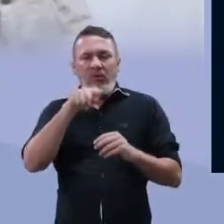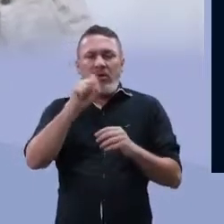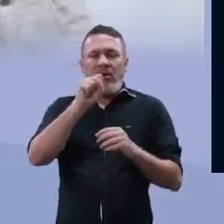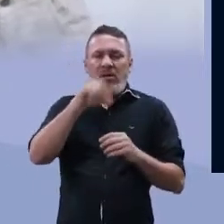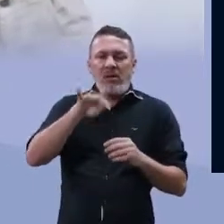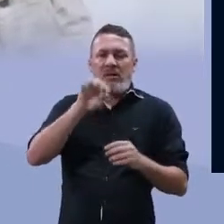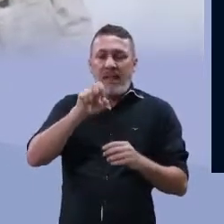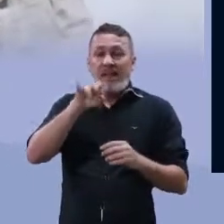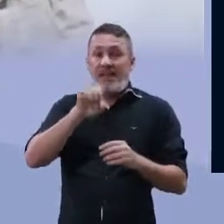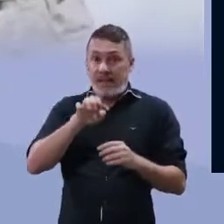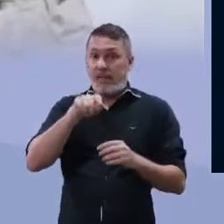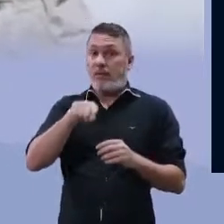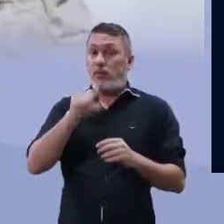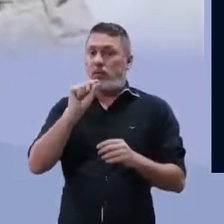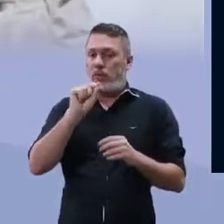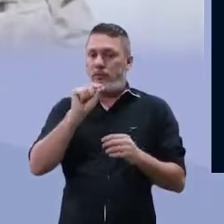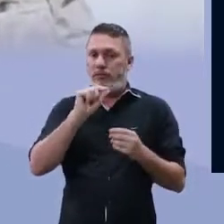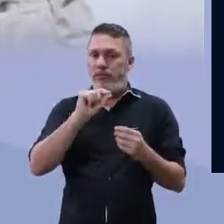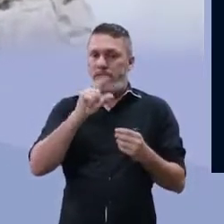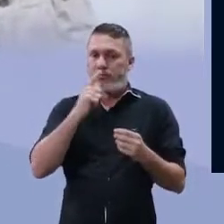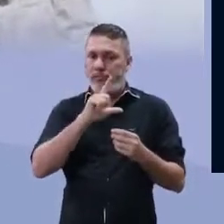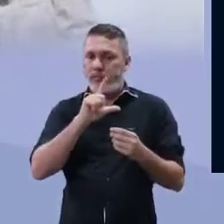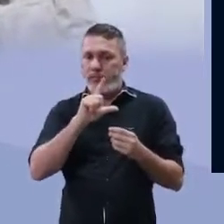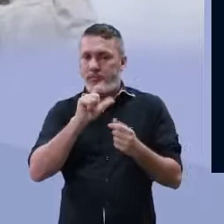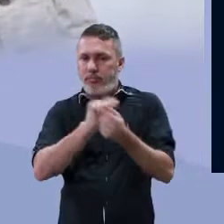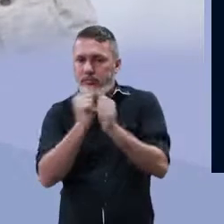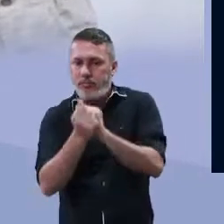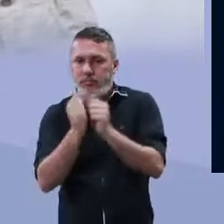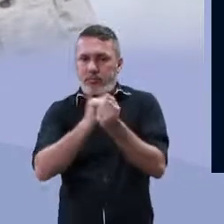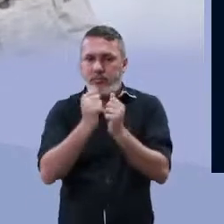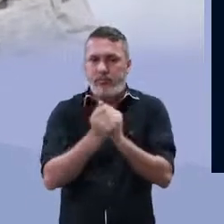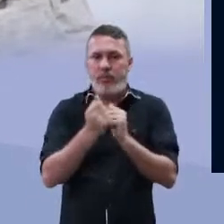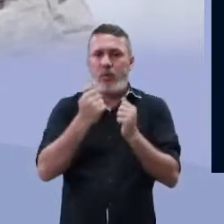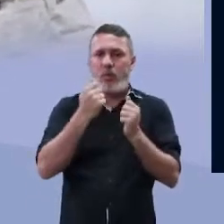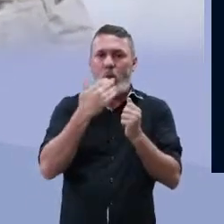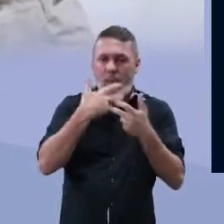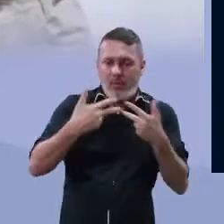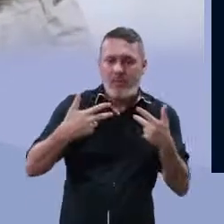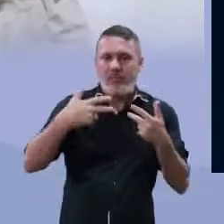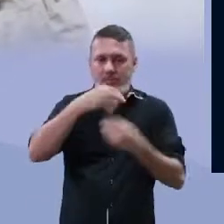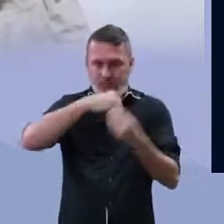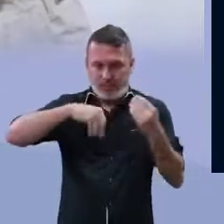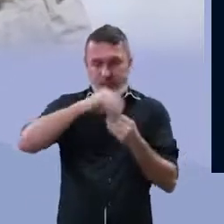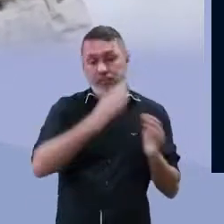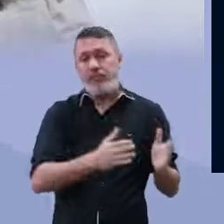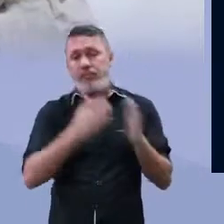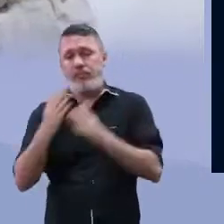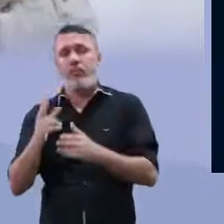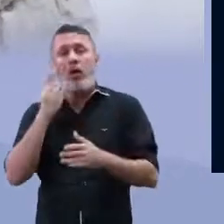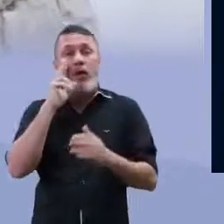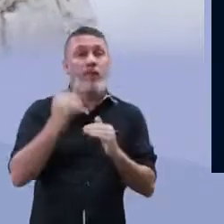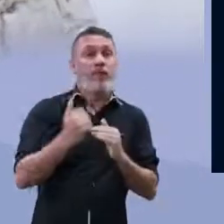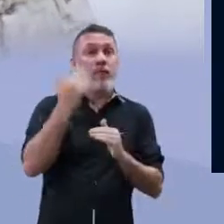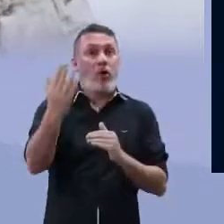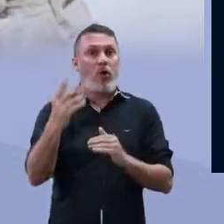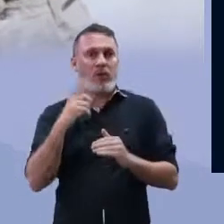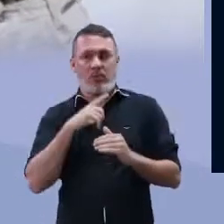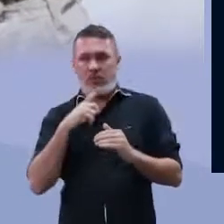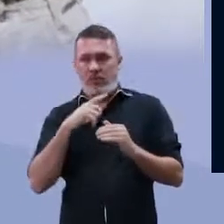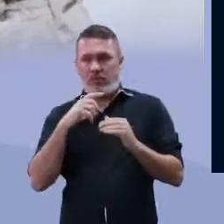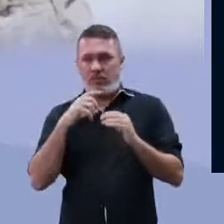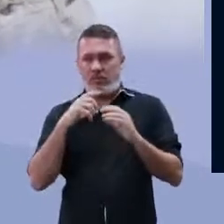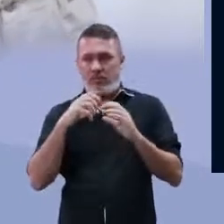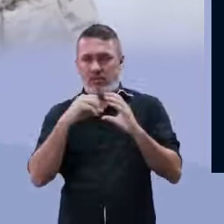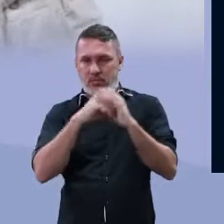proteica. É ele que vai ser responsável pelo processo de tradução para a formação das proteínas. A gente vai ter,